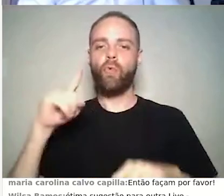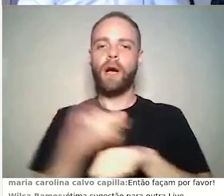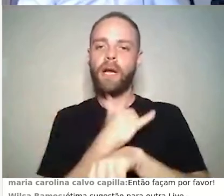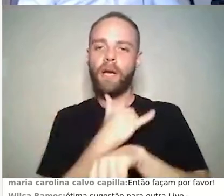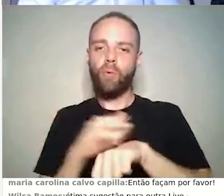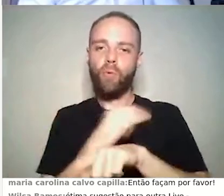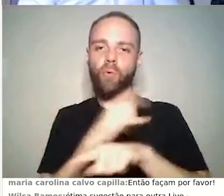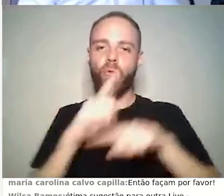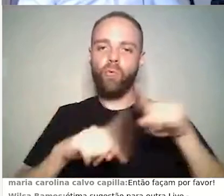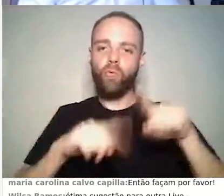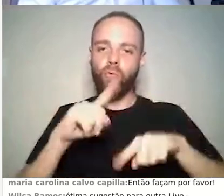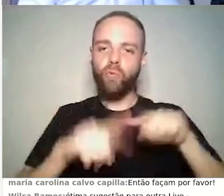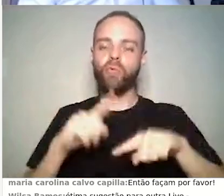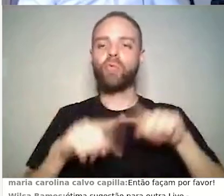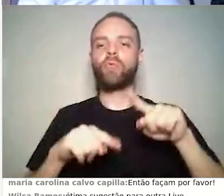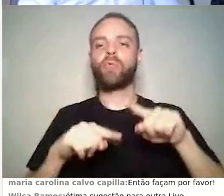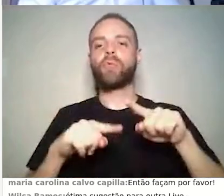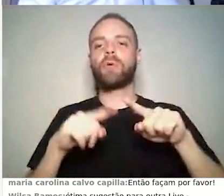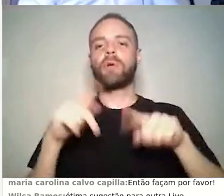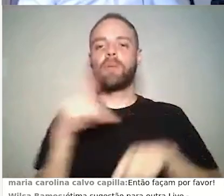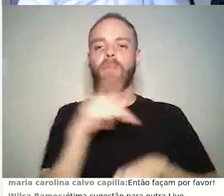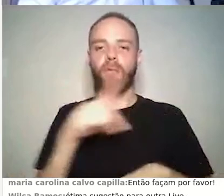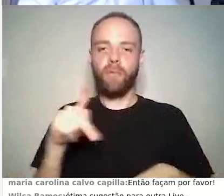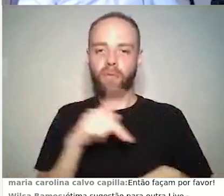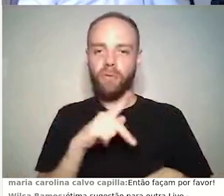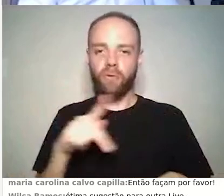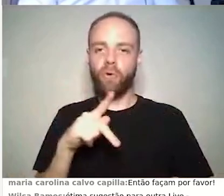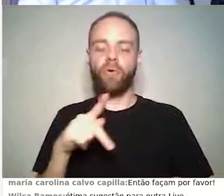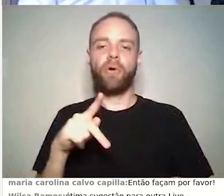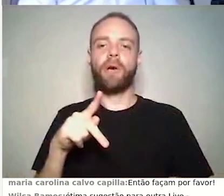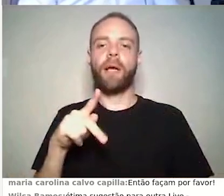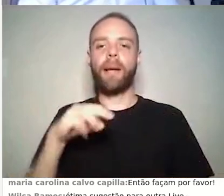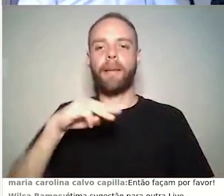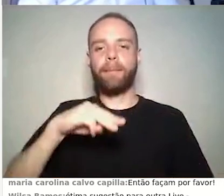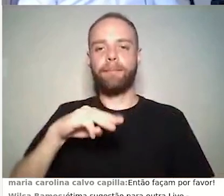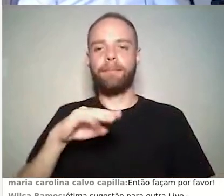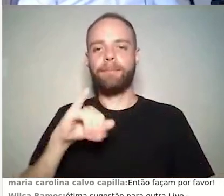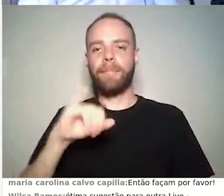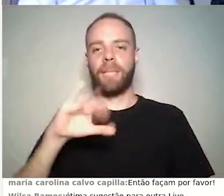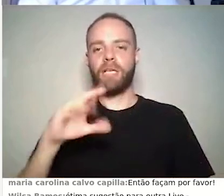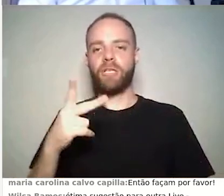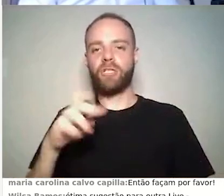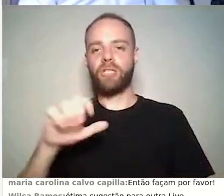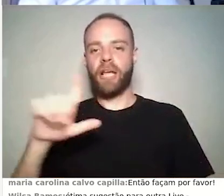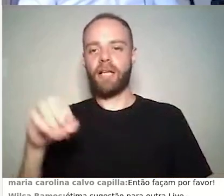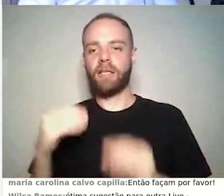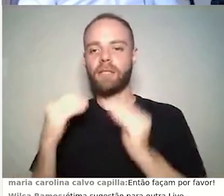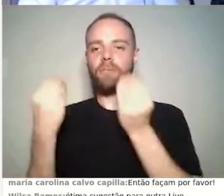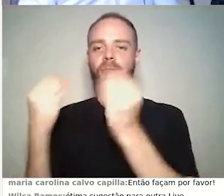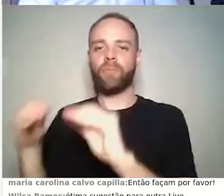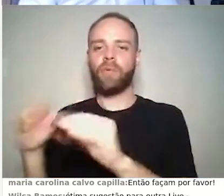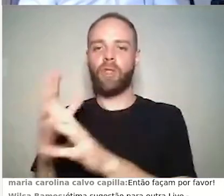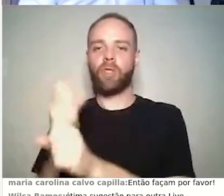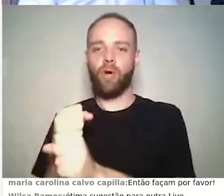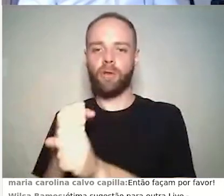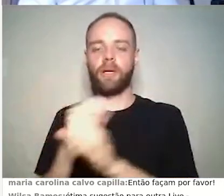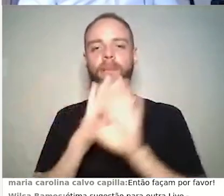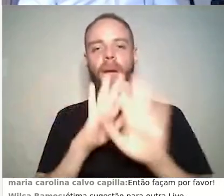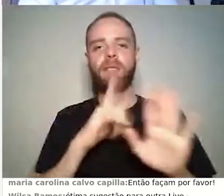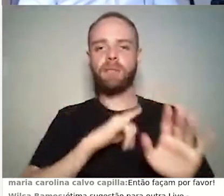a professora Michelle, no caso, deu nota, mas no caso se eu tivesse mais recursos,